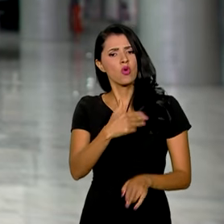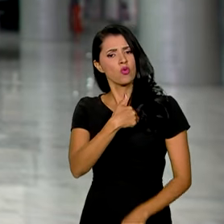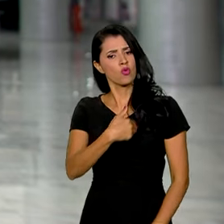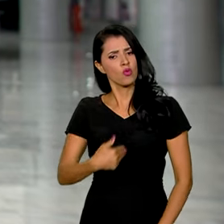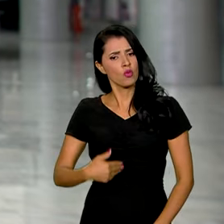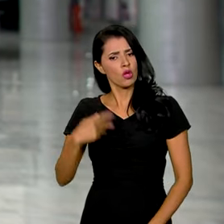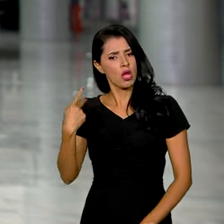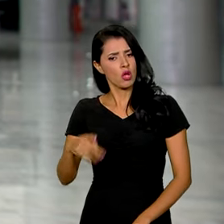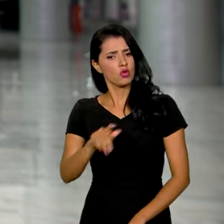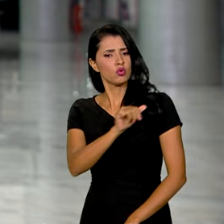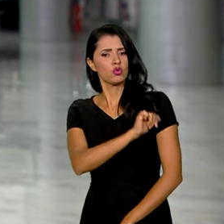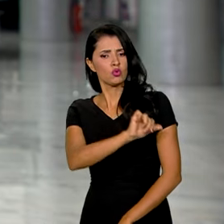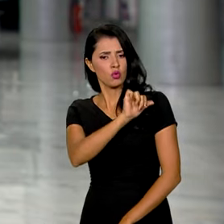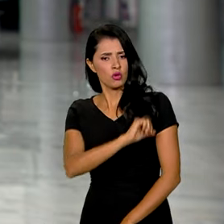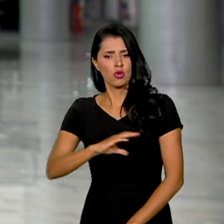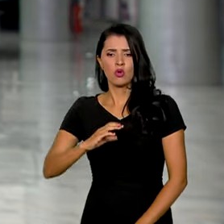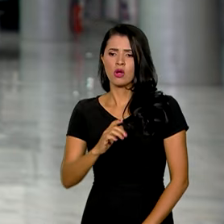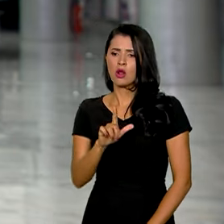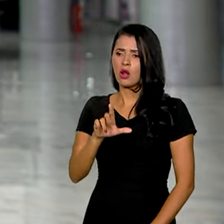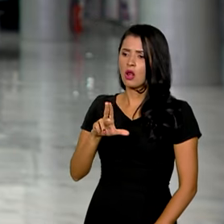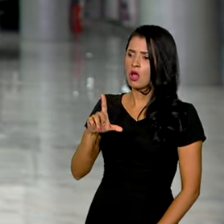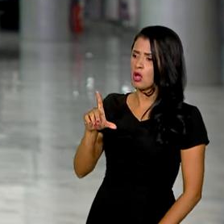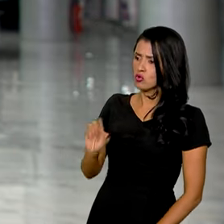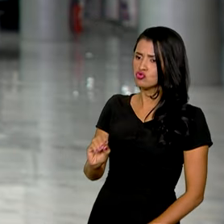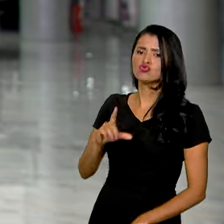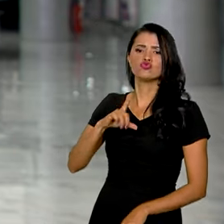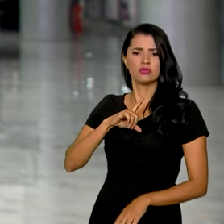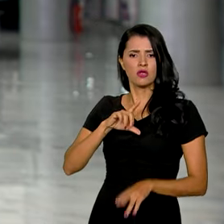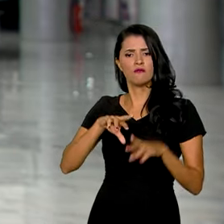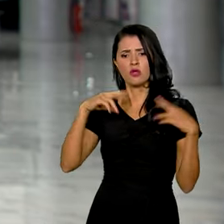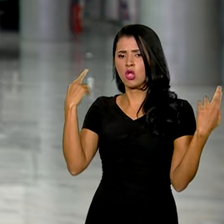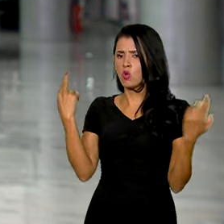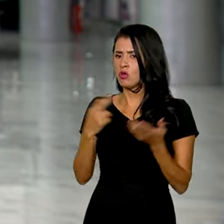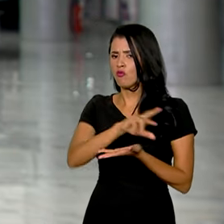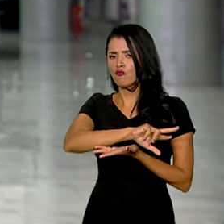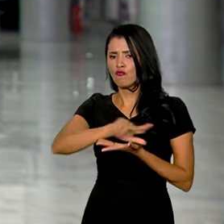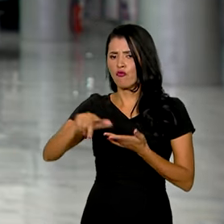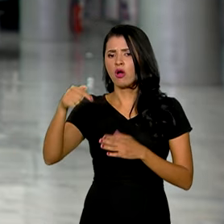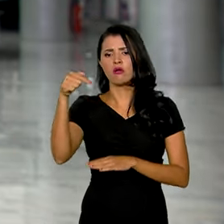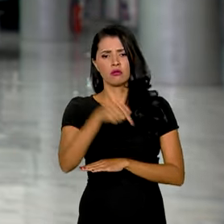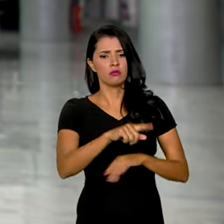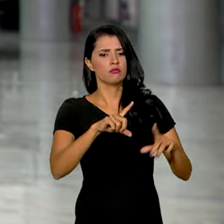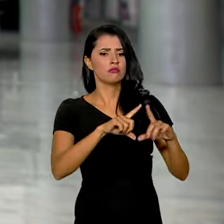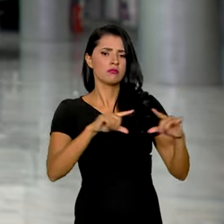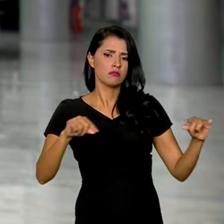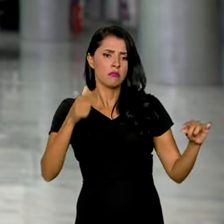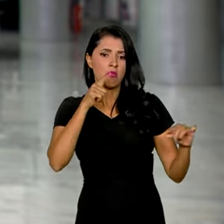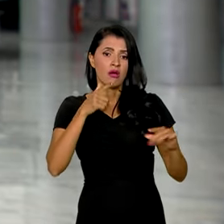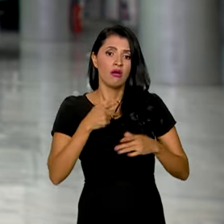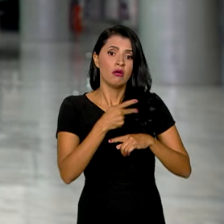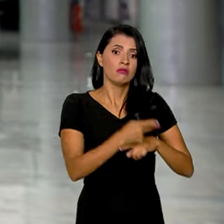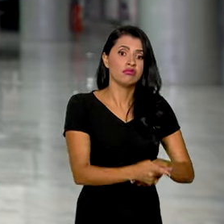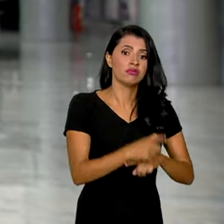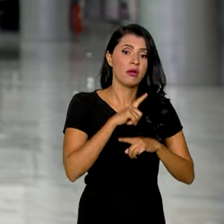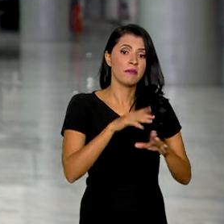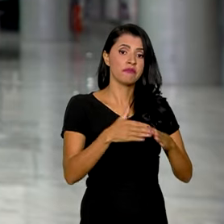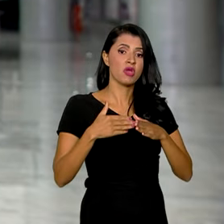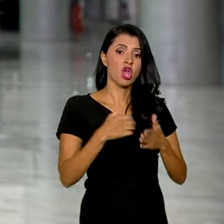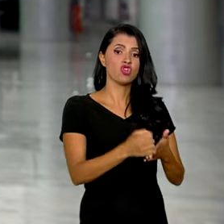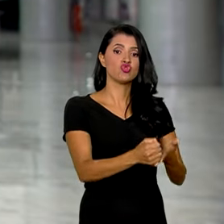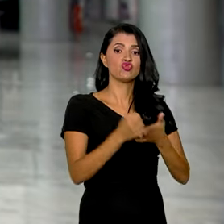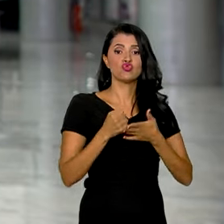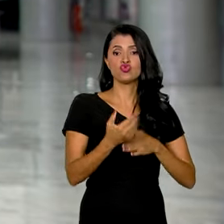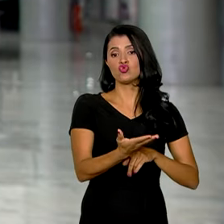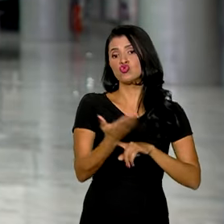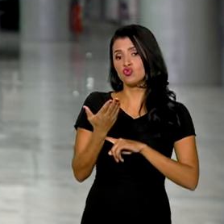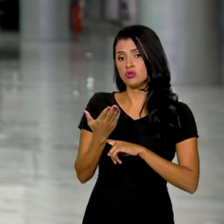Estado, Cláudio Castro, teve uma série de reuniões aqui em Brasília para buscar ajuda federal. O governador